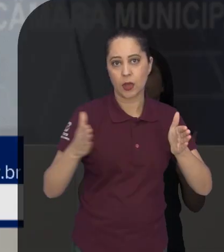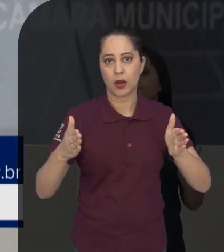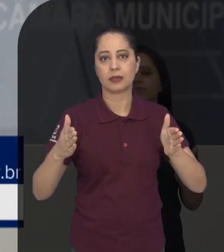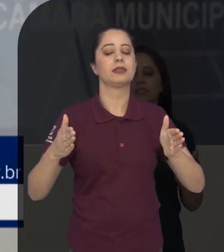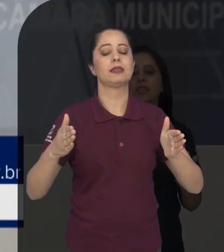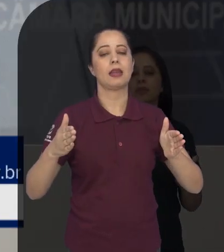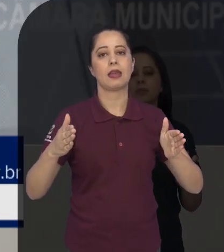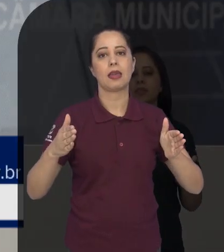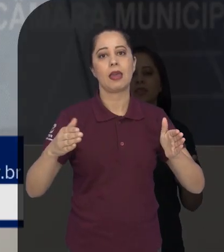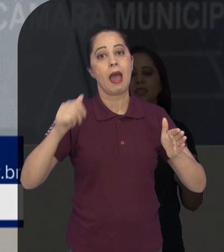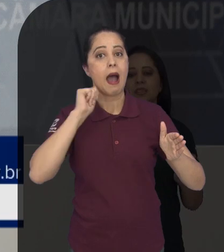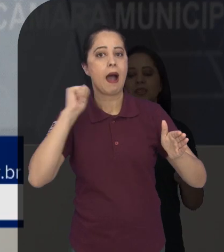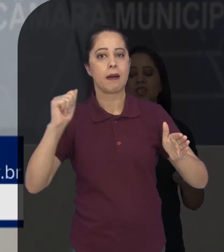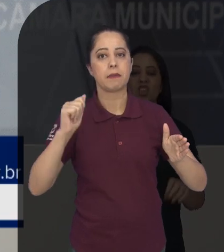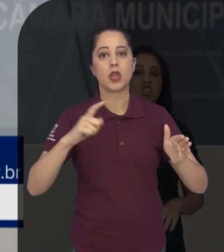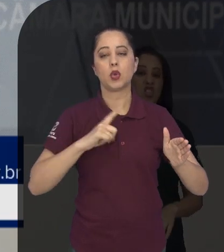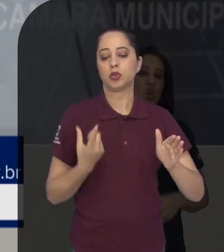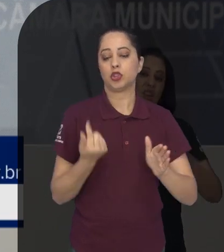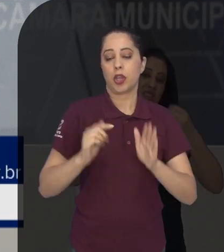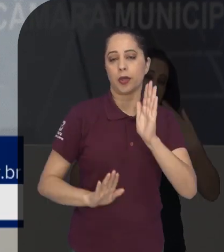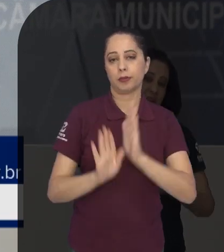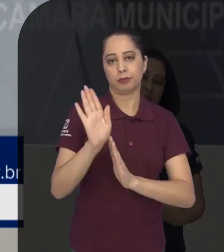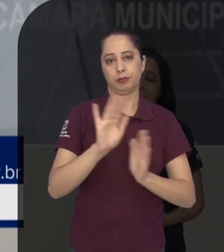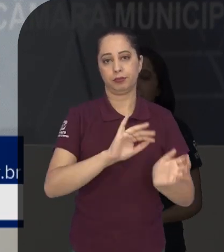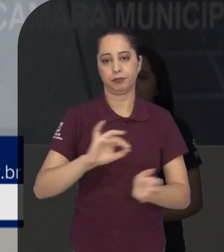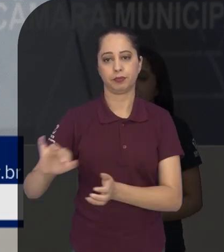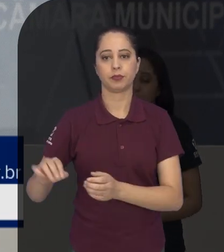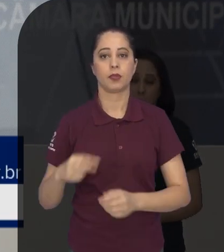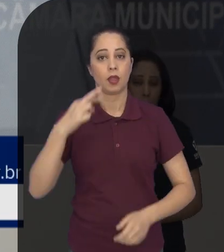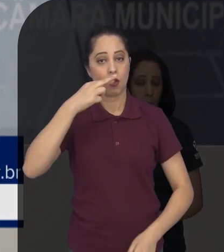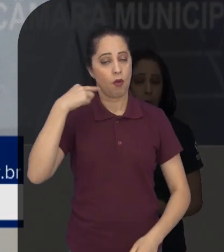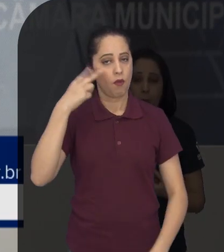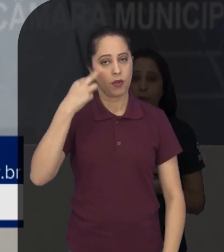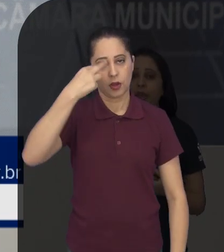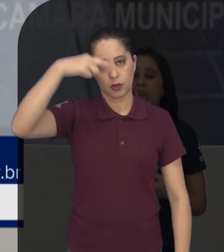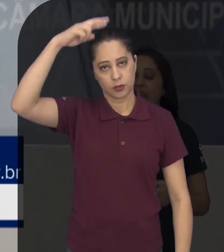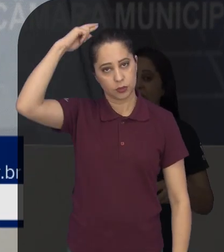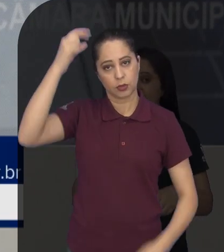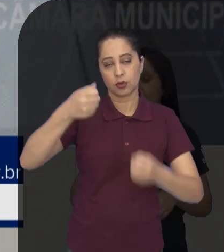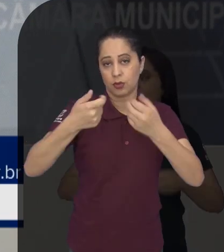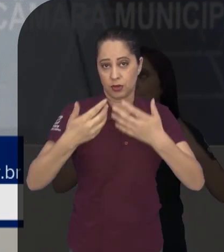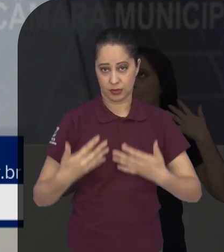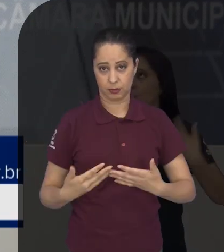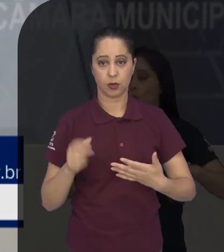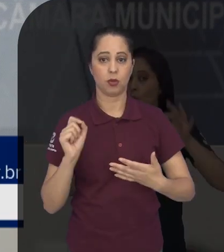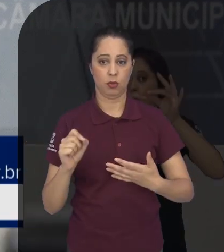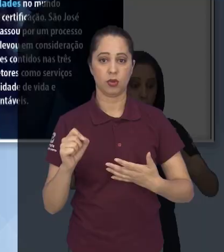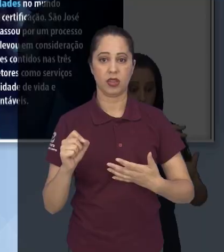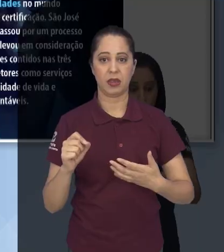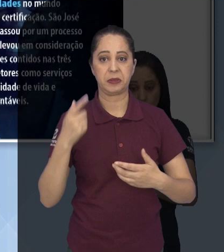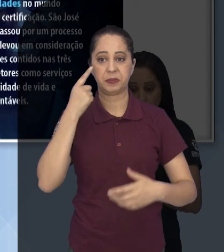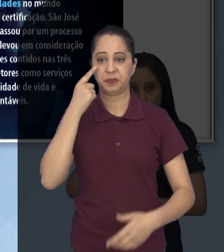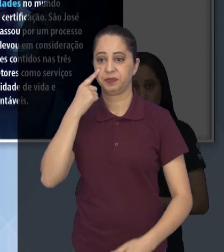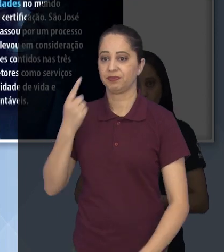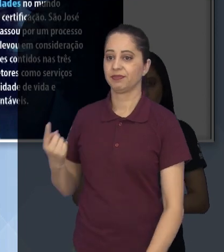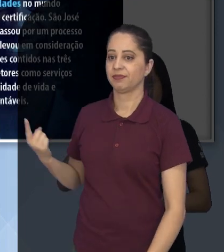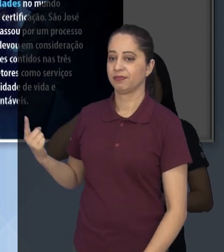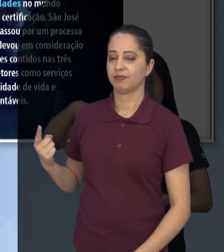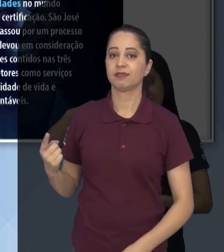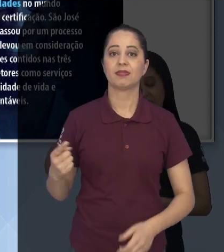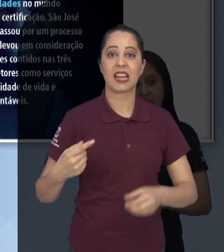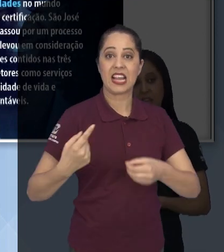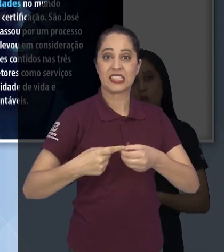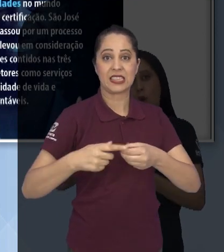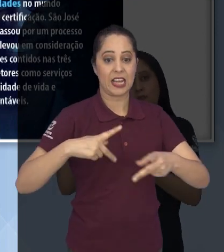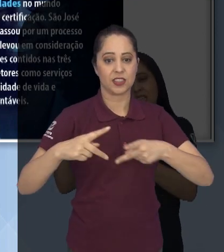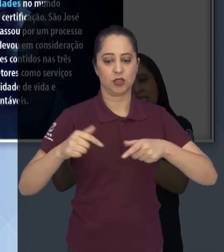Outro orador, o vereador Robertinho da Padaria, destacou os pontos responsáveis por garantir a São José dos Campos a certificação